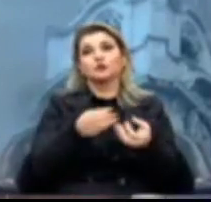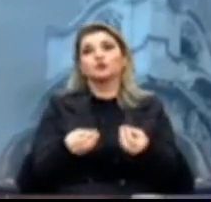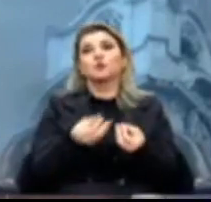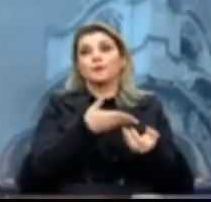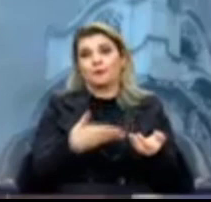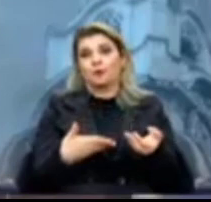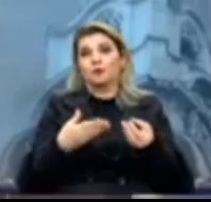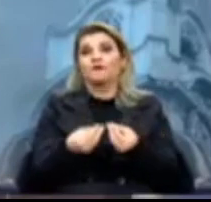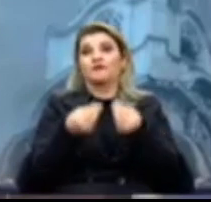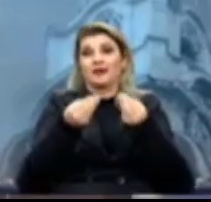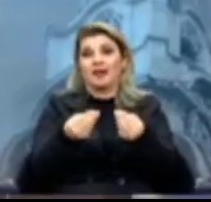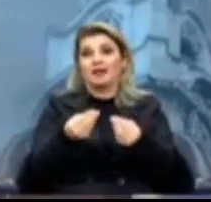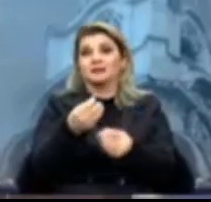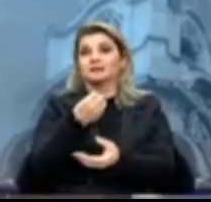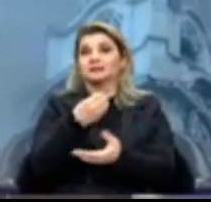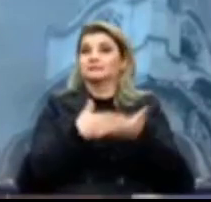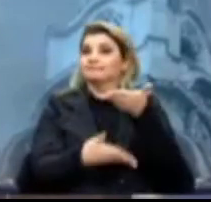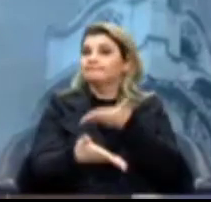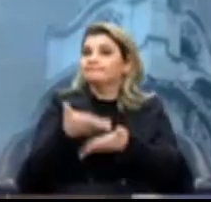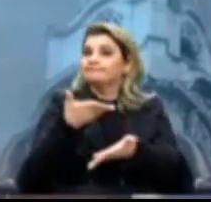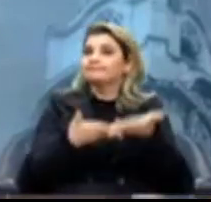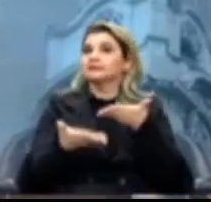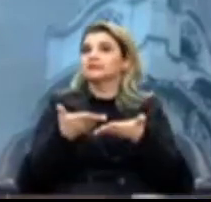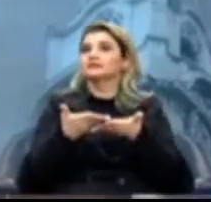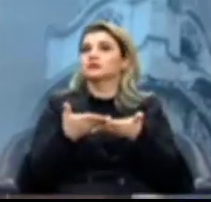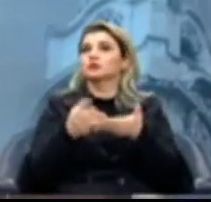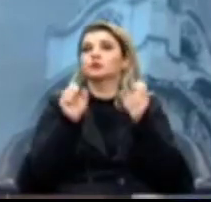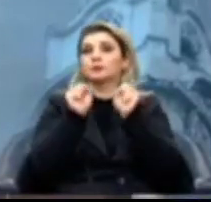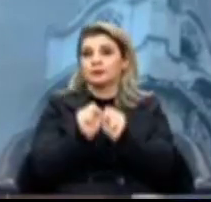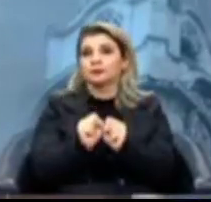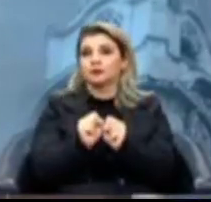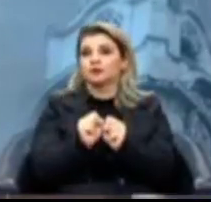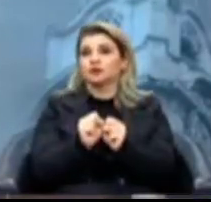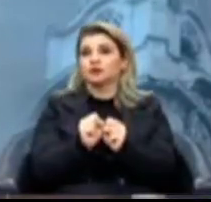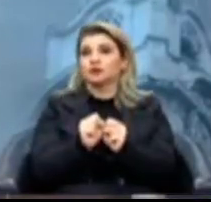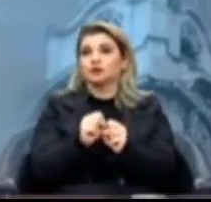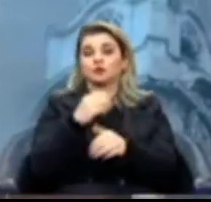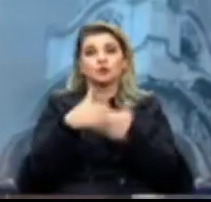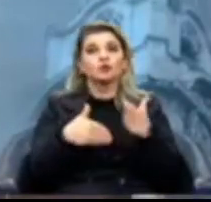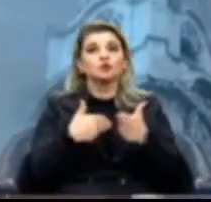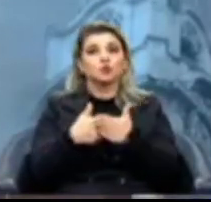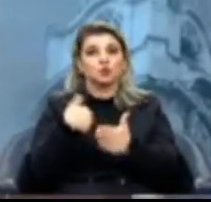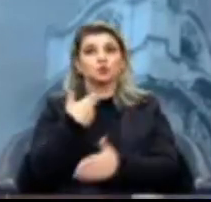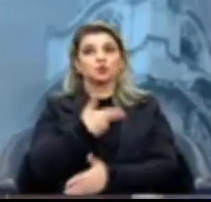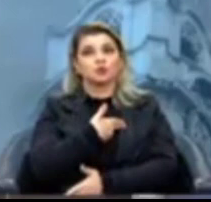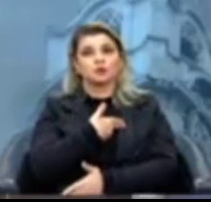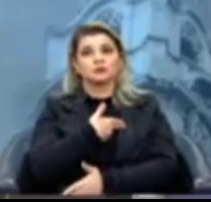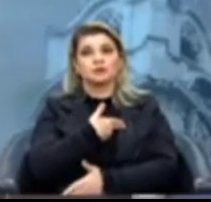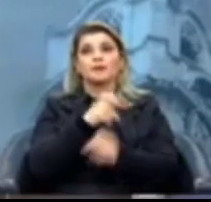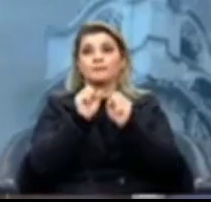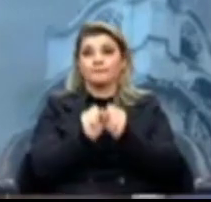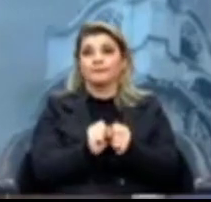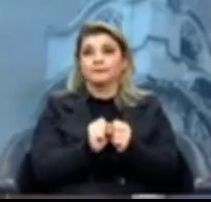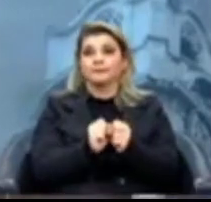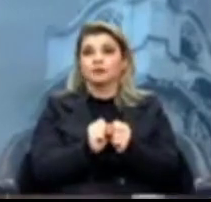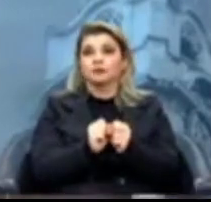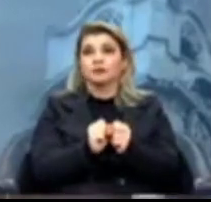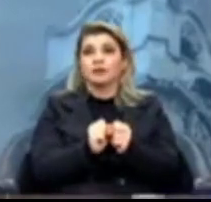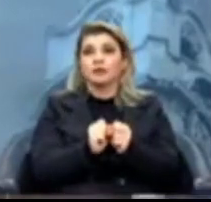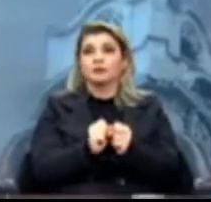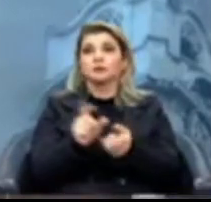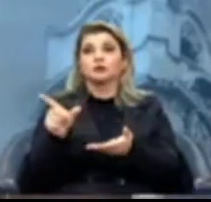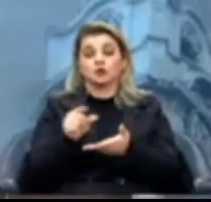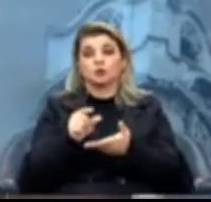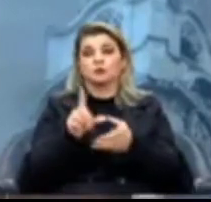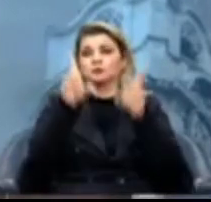fornece esses serviços e permite com que todos nós possamos ter o mínimo de